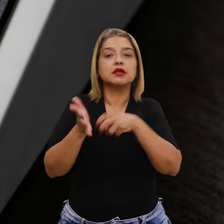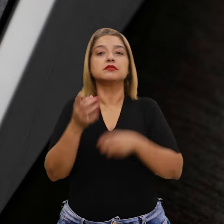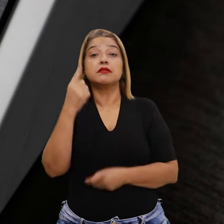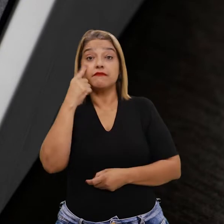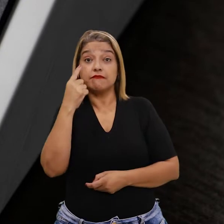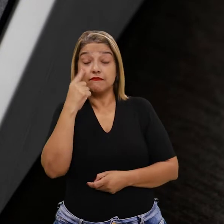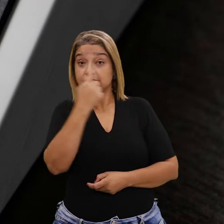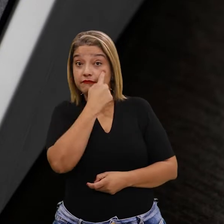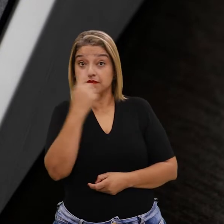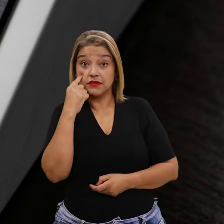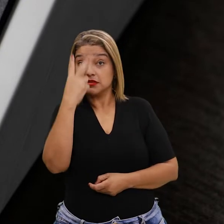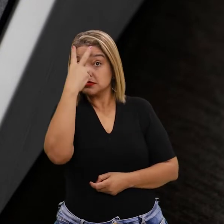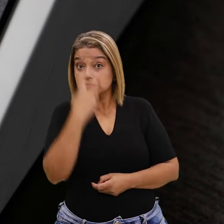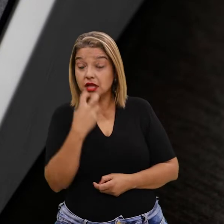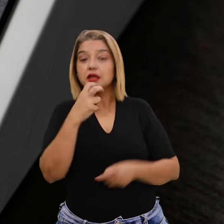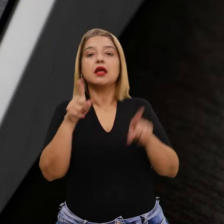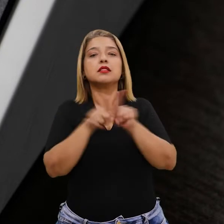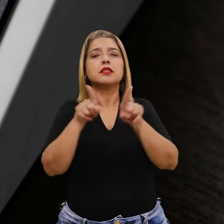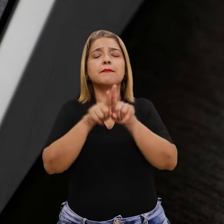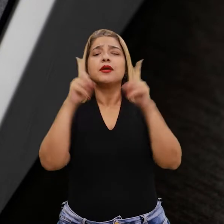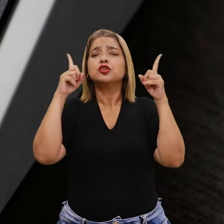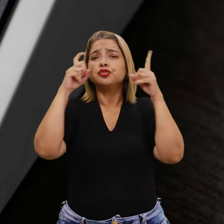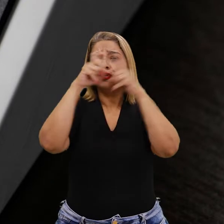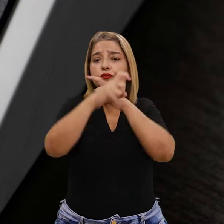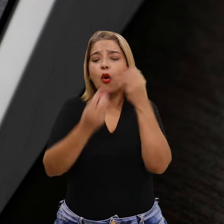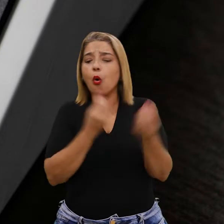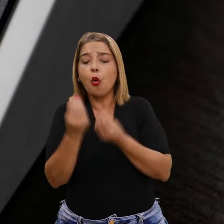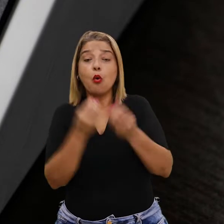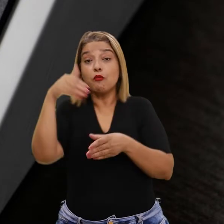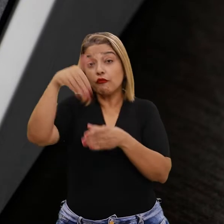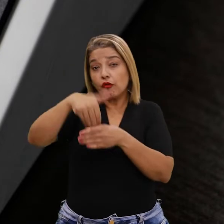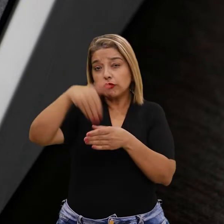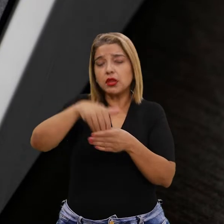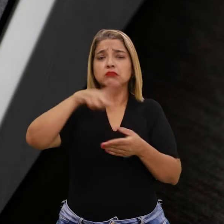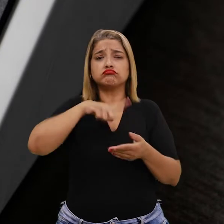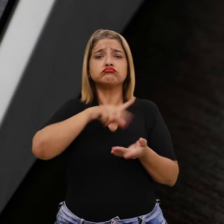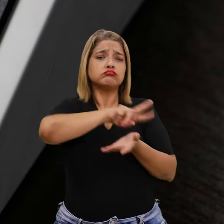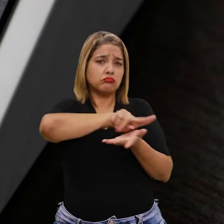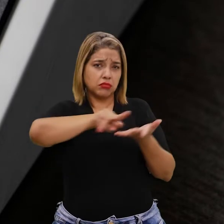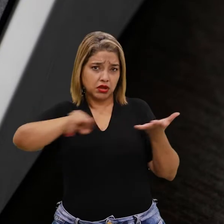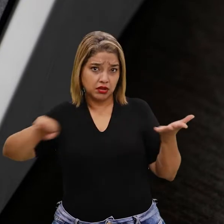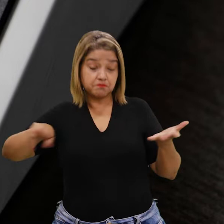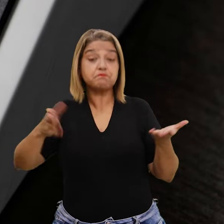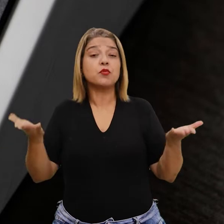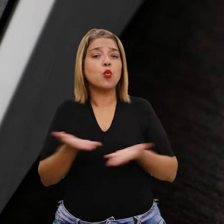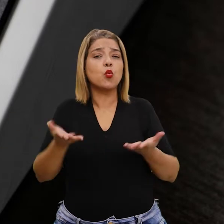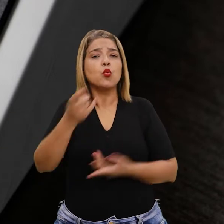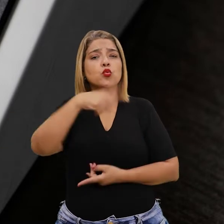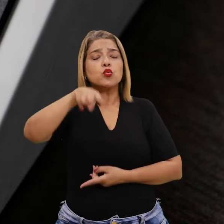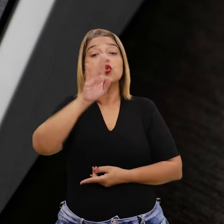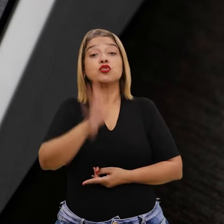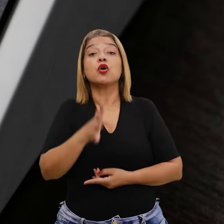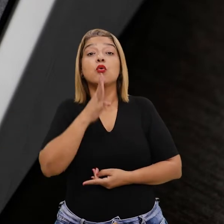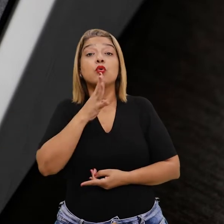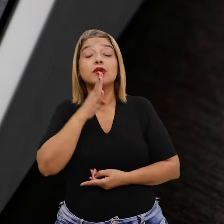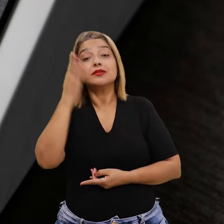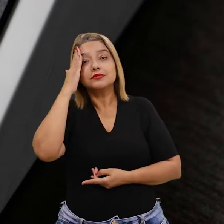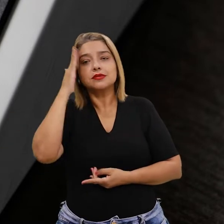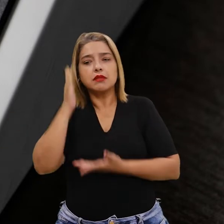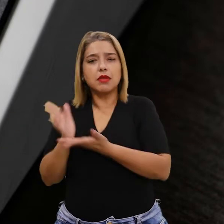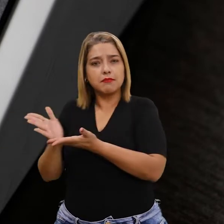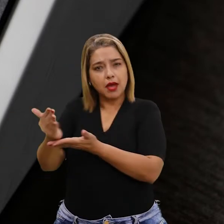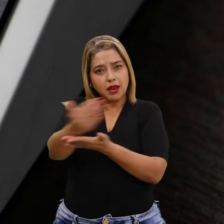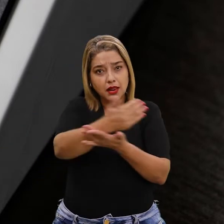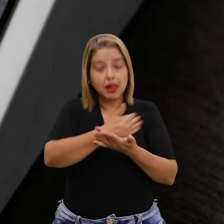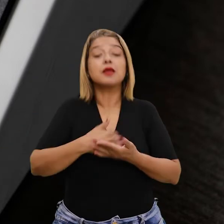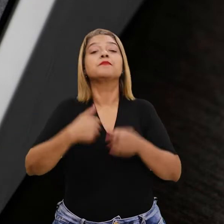dificuldade para o exercício do voto e outros. Agora que já temos conhecimento desses dados,